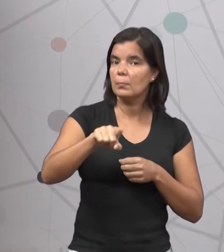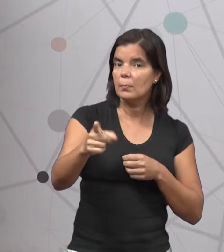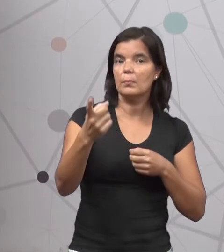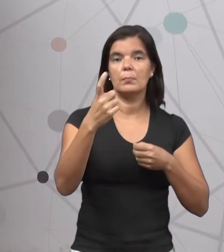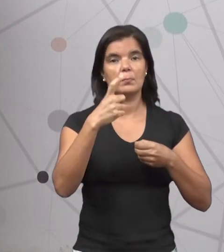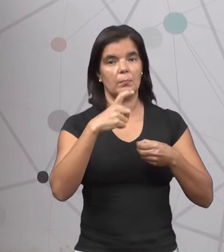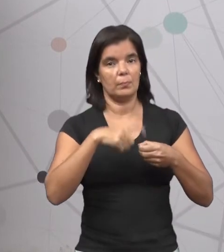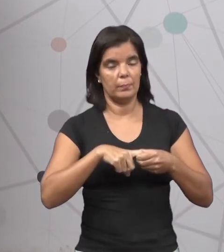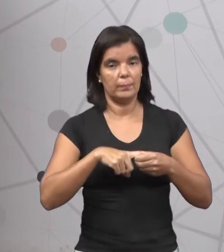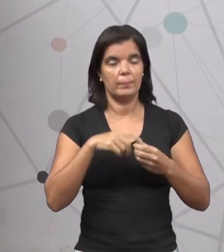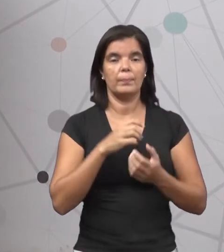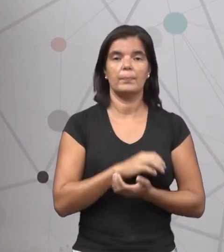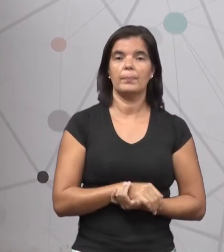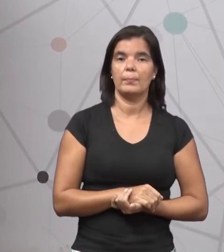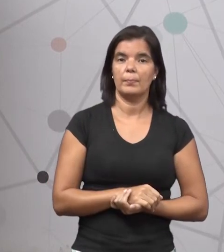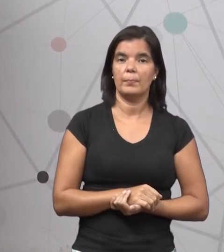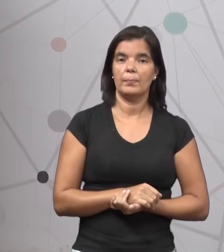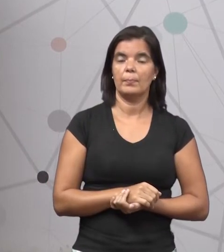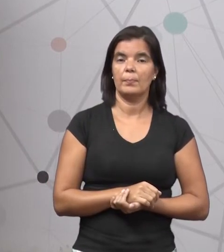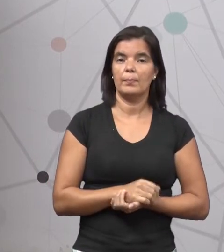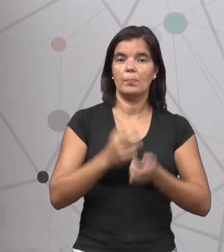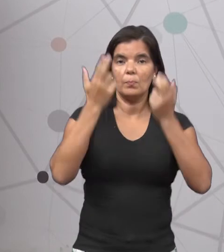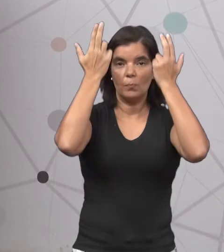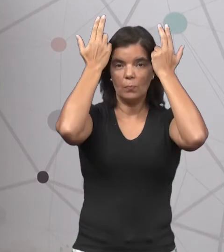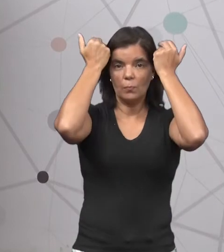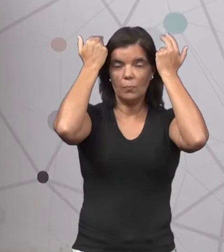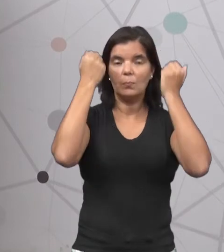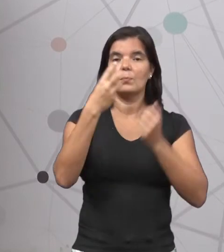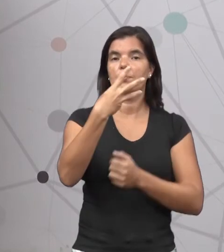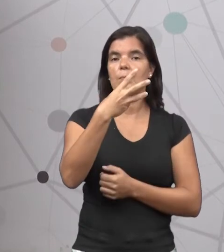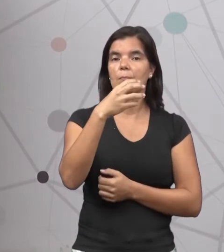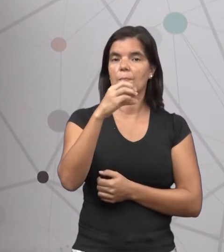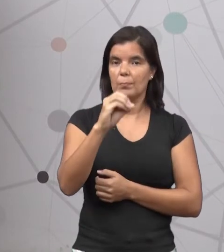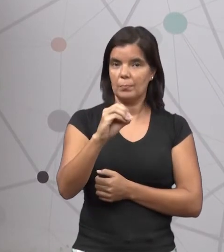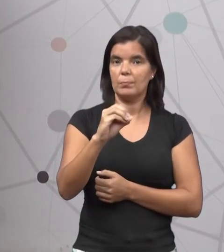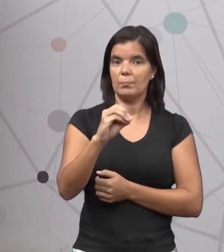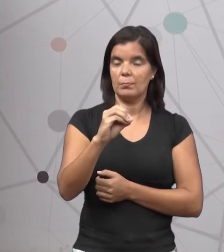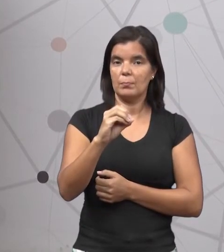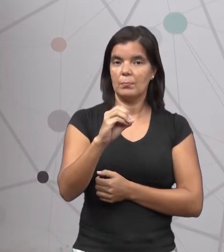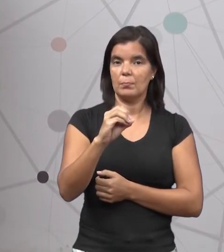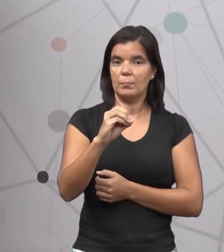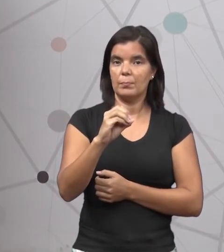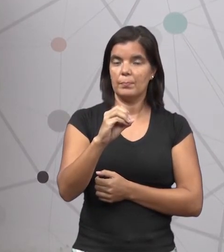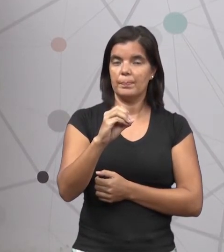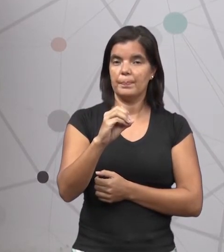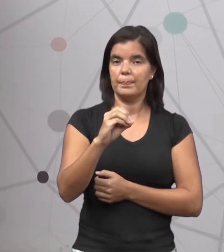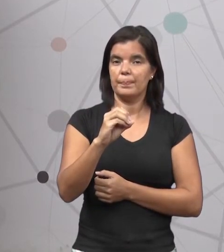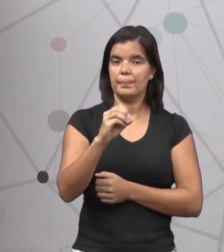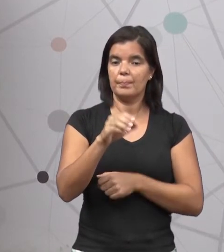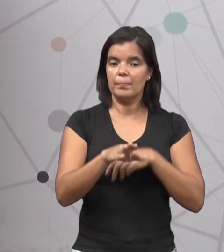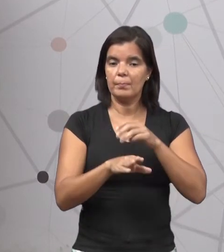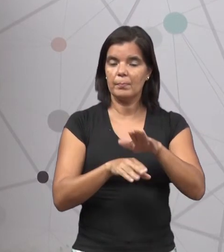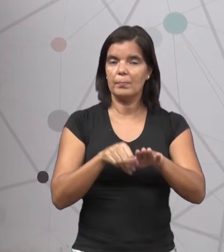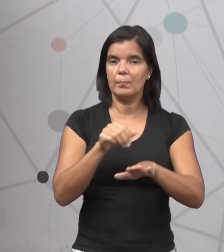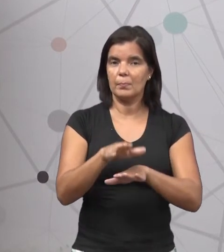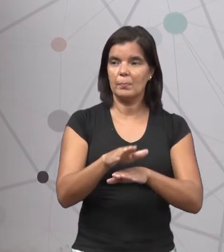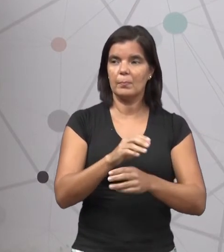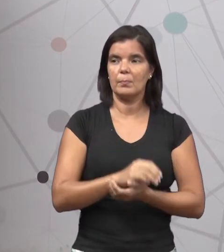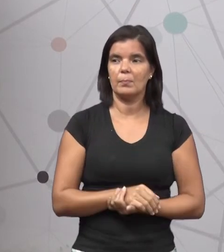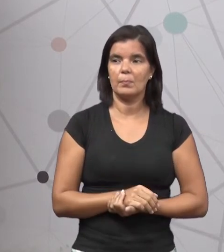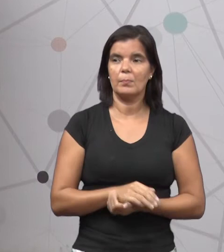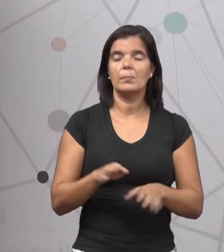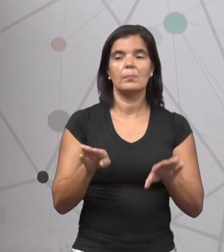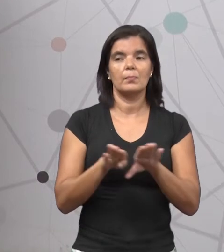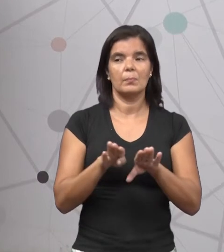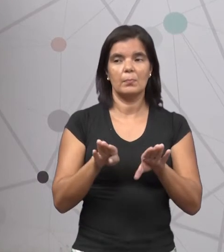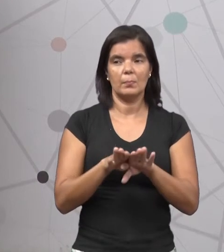voltando A lebre deu Trinta passos E trinta passos É